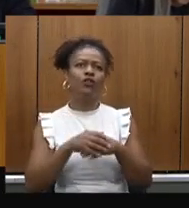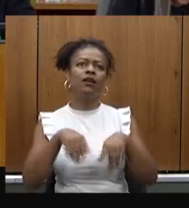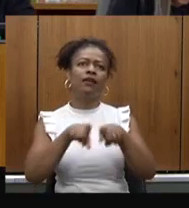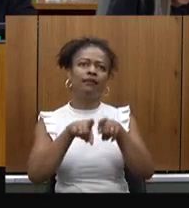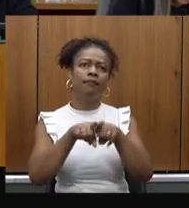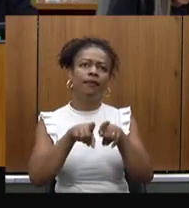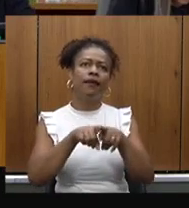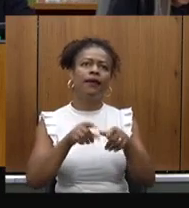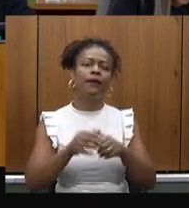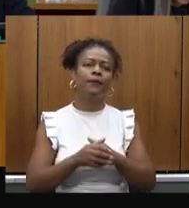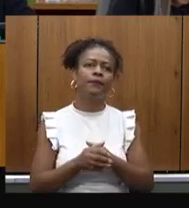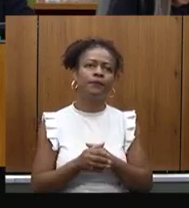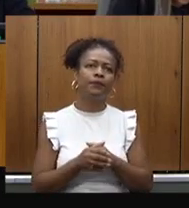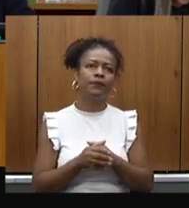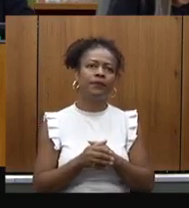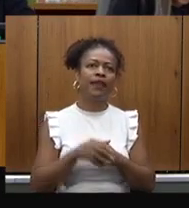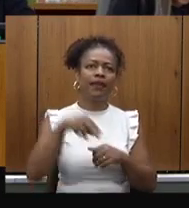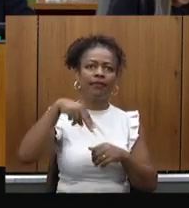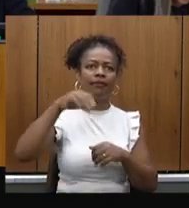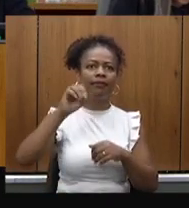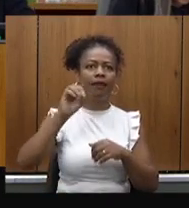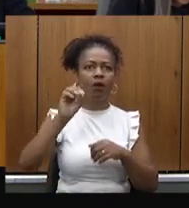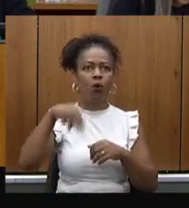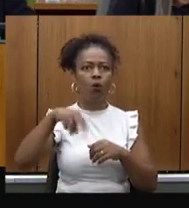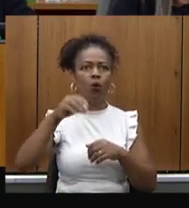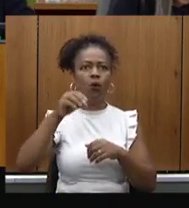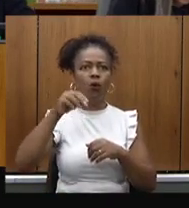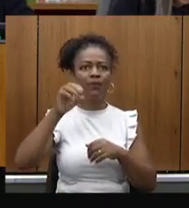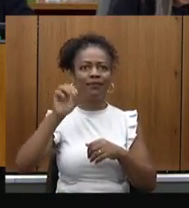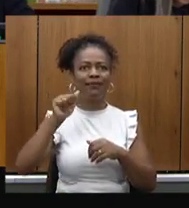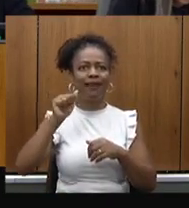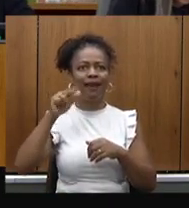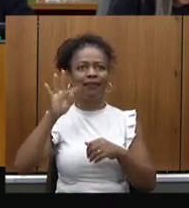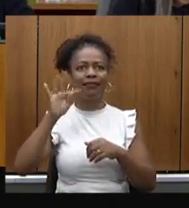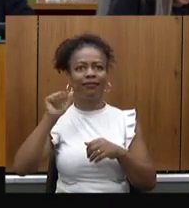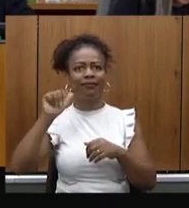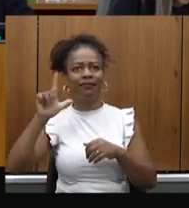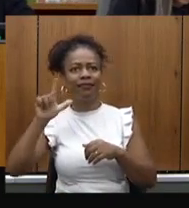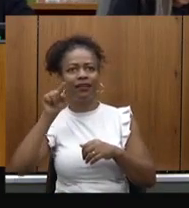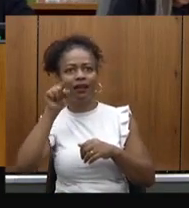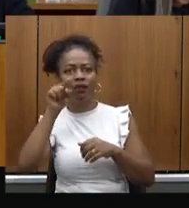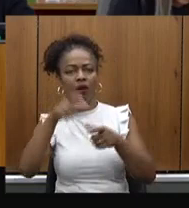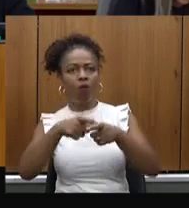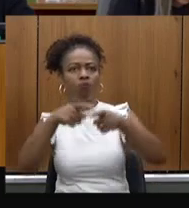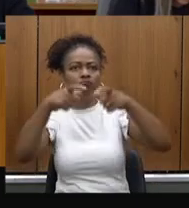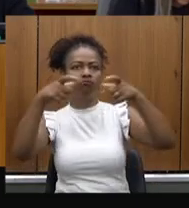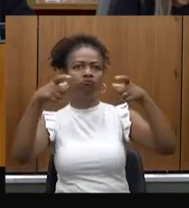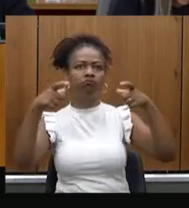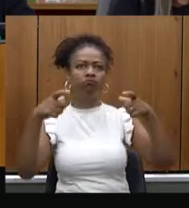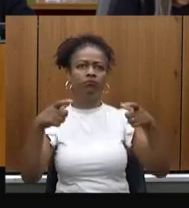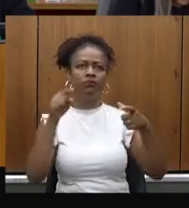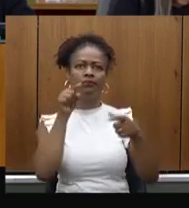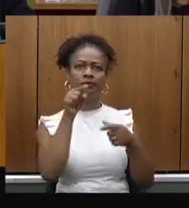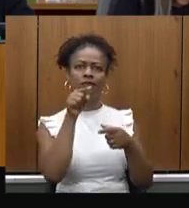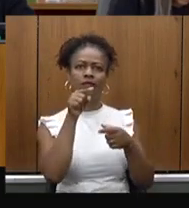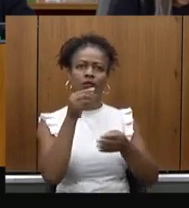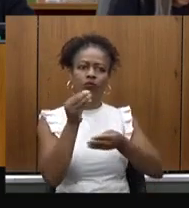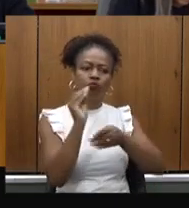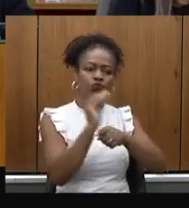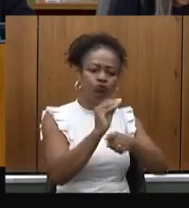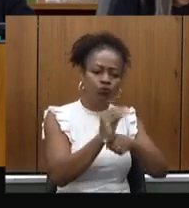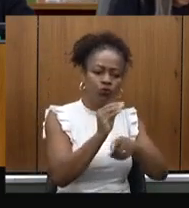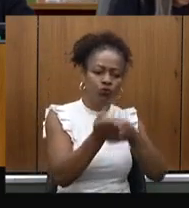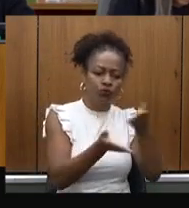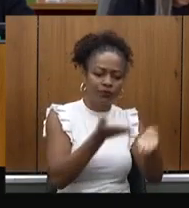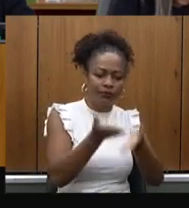cuidado intermediário neonatal, não só UTI, mas o SIM também, aumentando aí, então, o cuidado materno